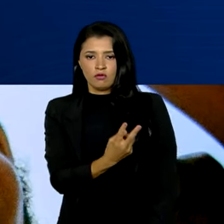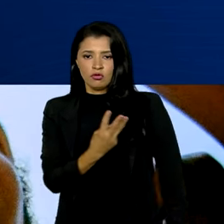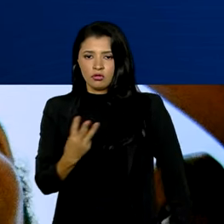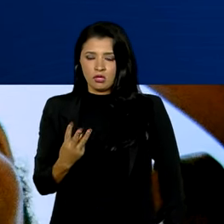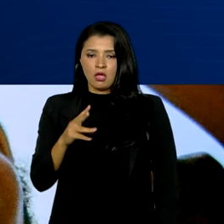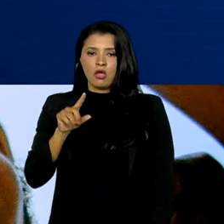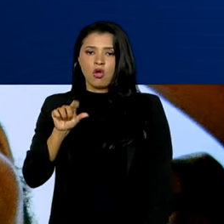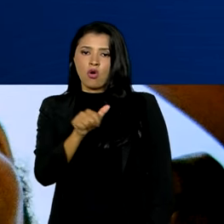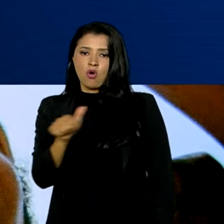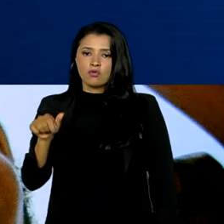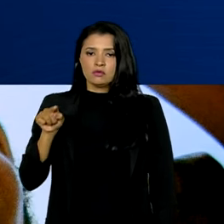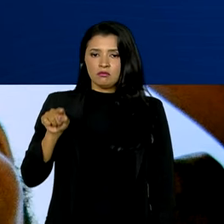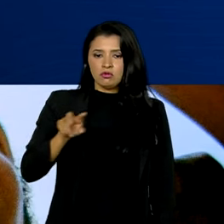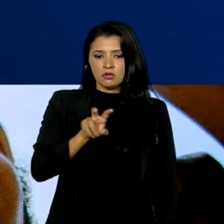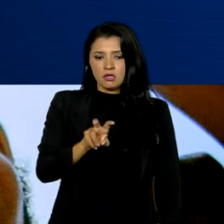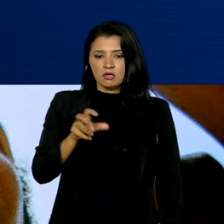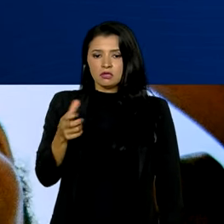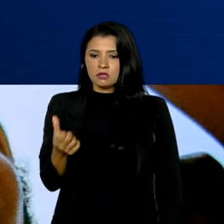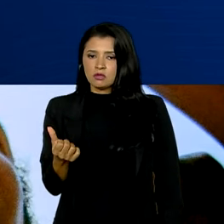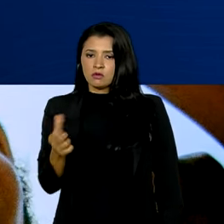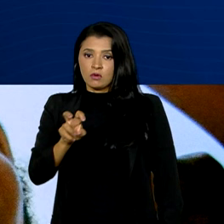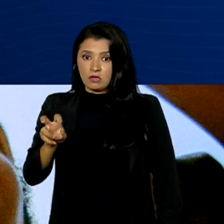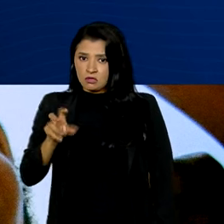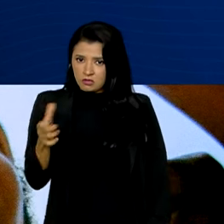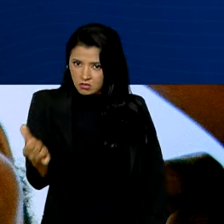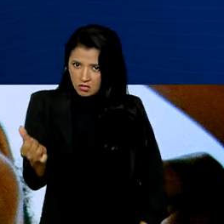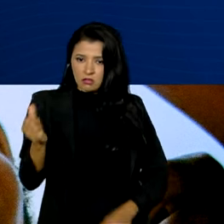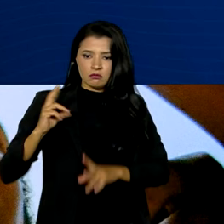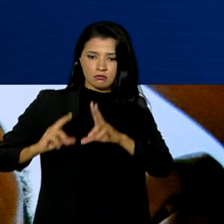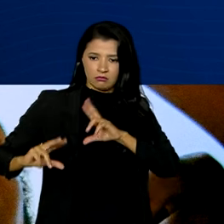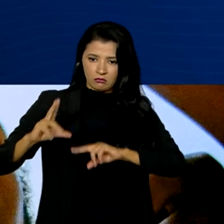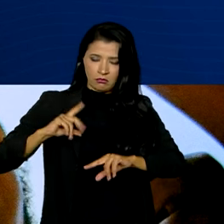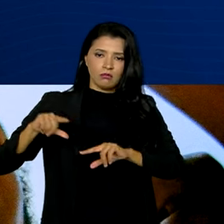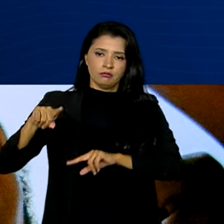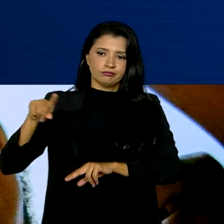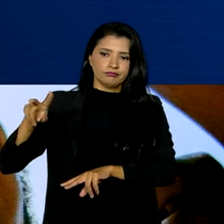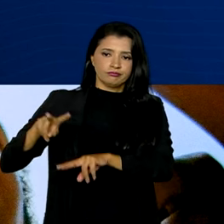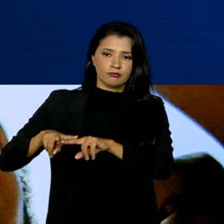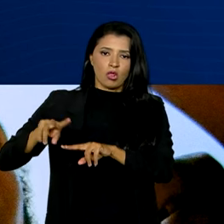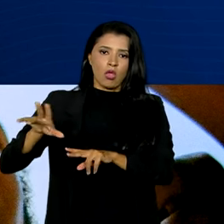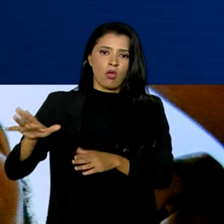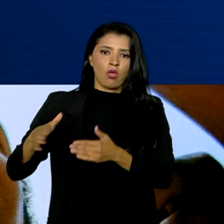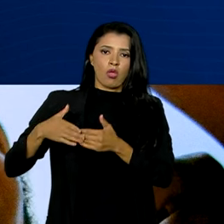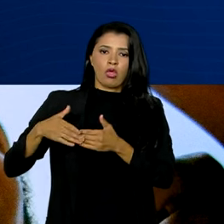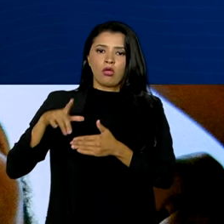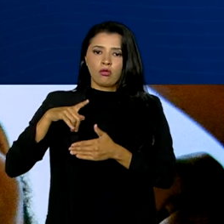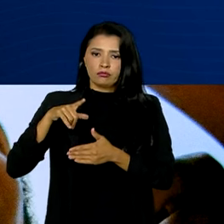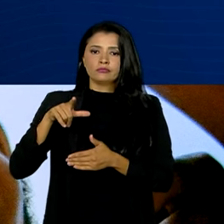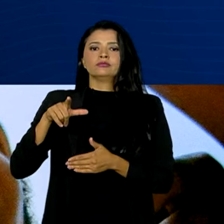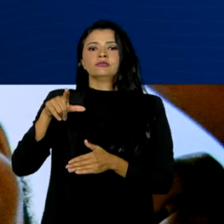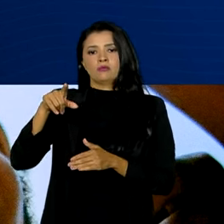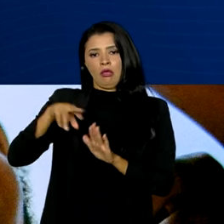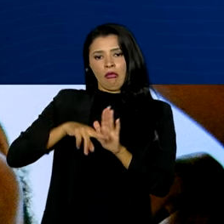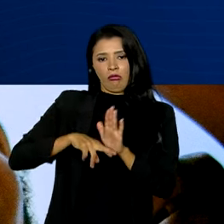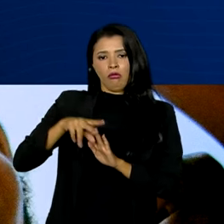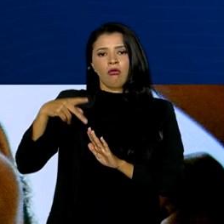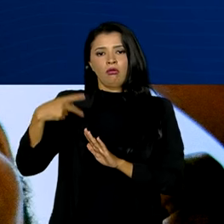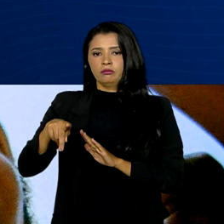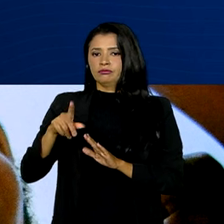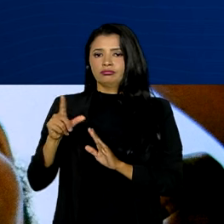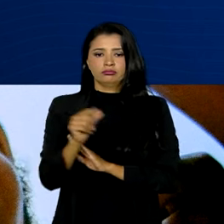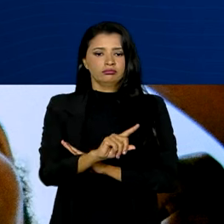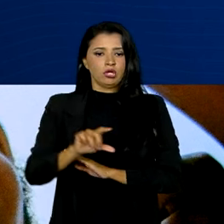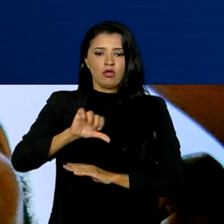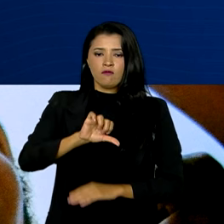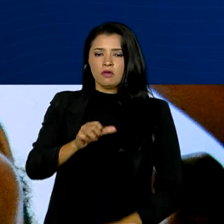11.556 adolescentes estavam com restrição ou privação de liberdade. 95,6